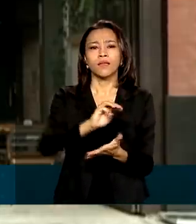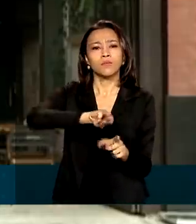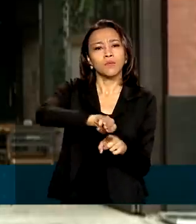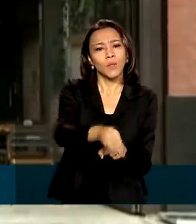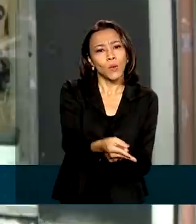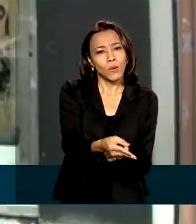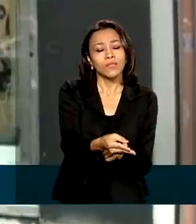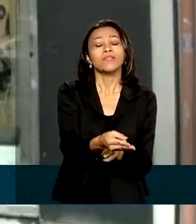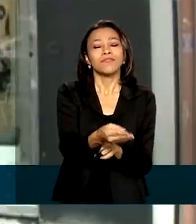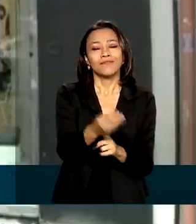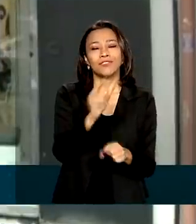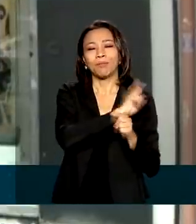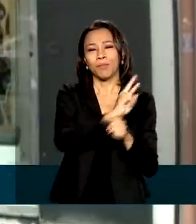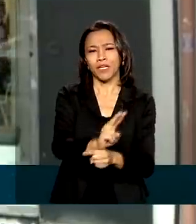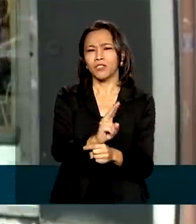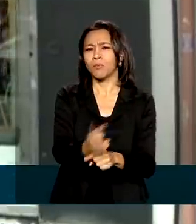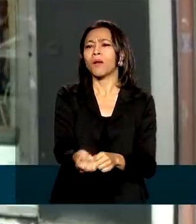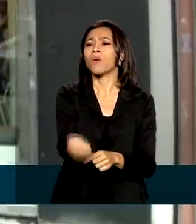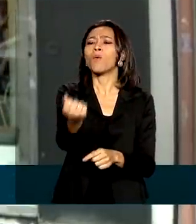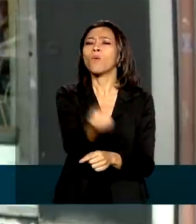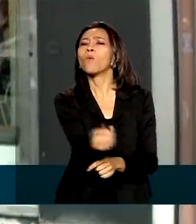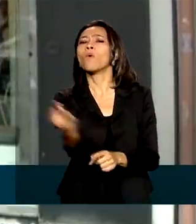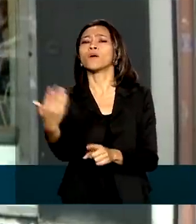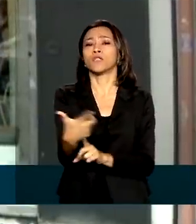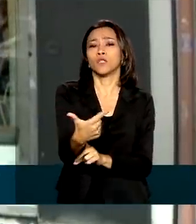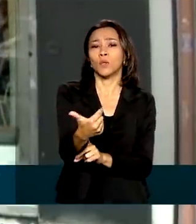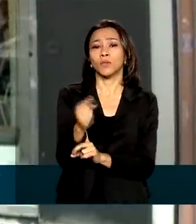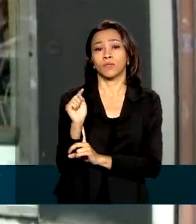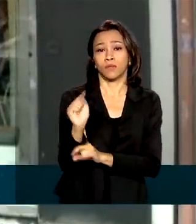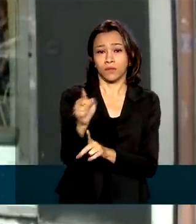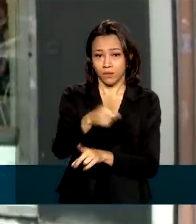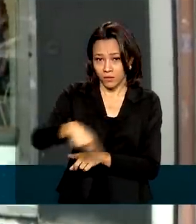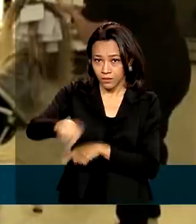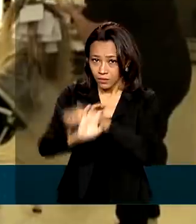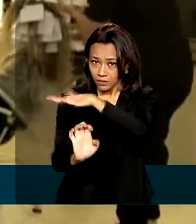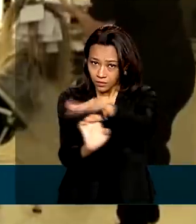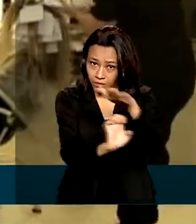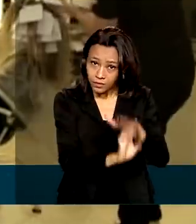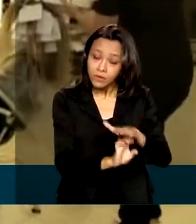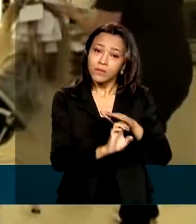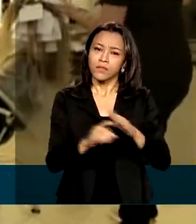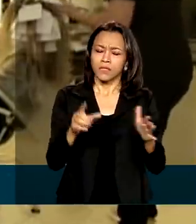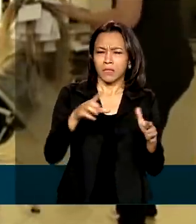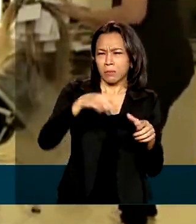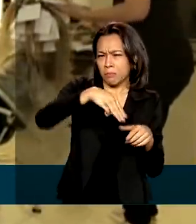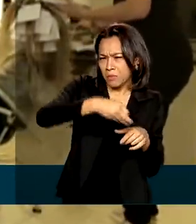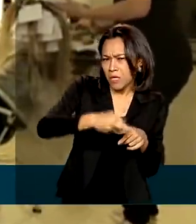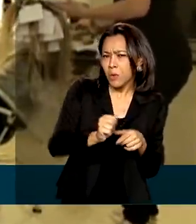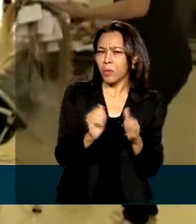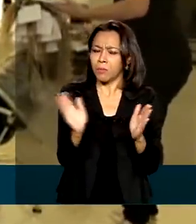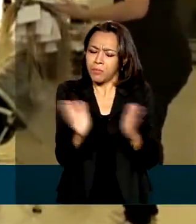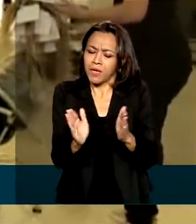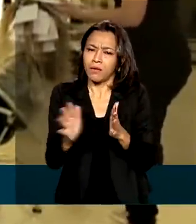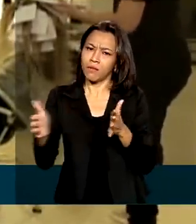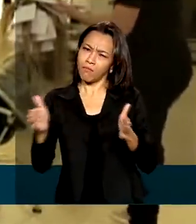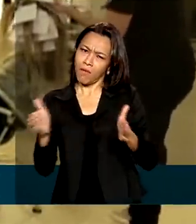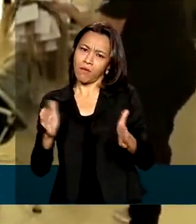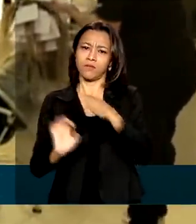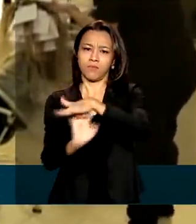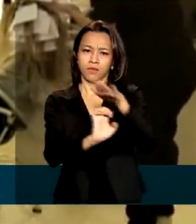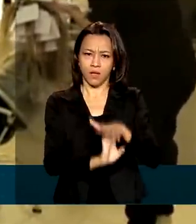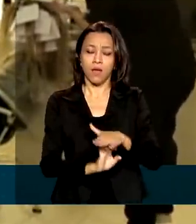12 mil empresas. A medida tem uma novidade, permite que micro, pequenos e médios empresários tomem